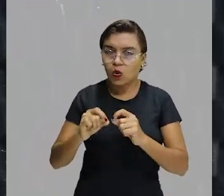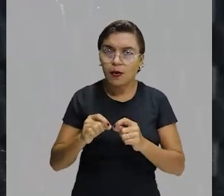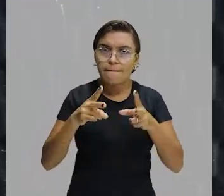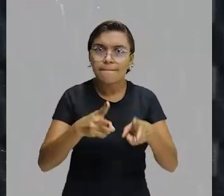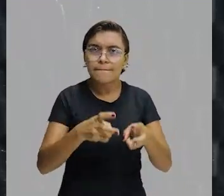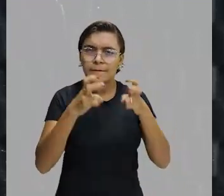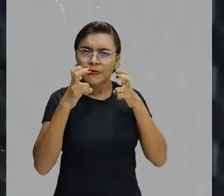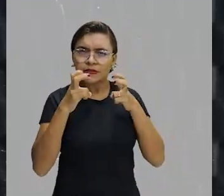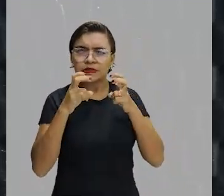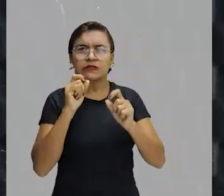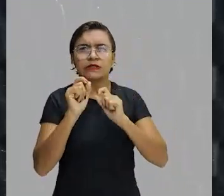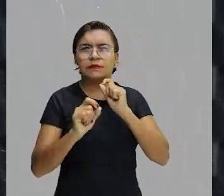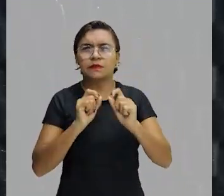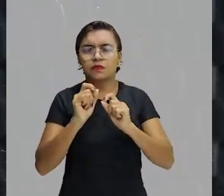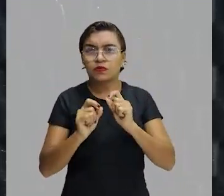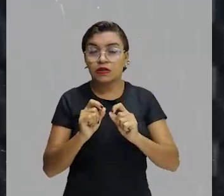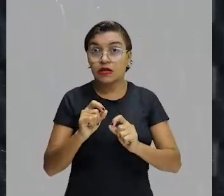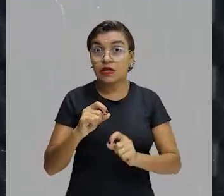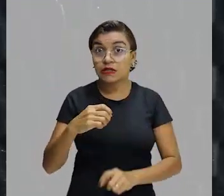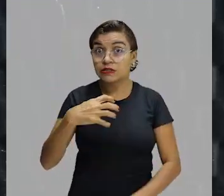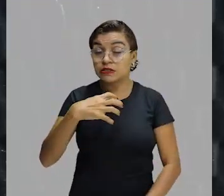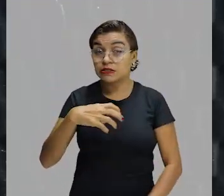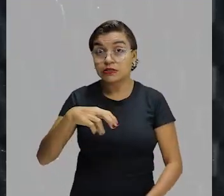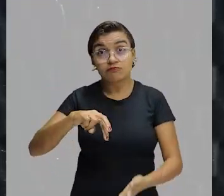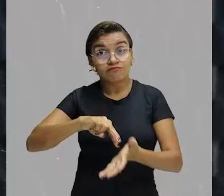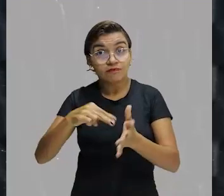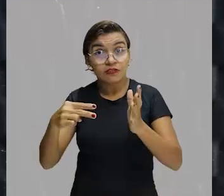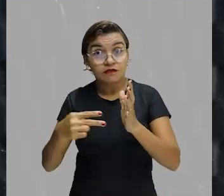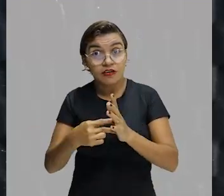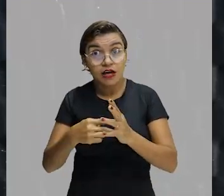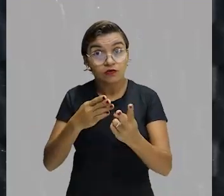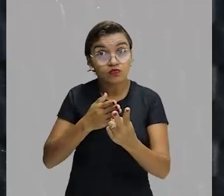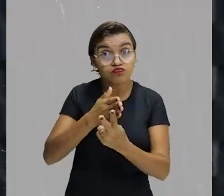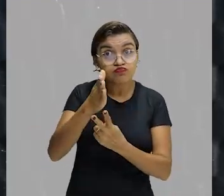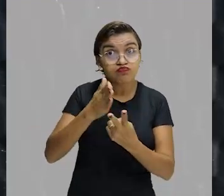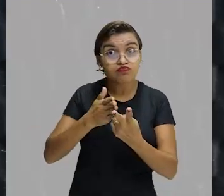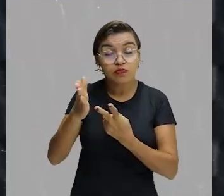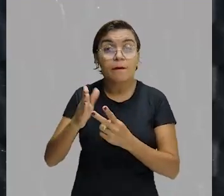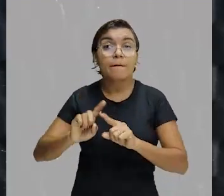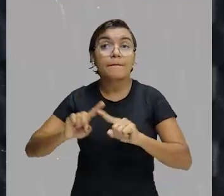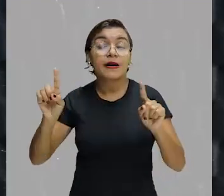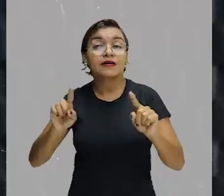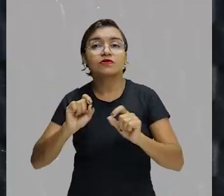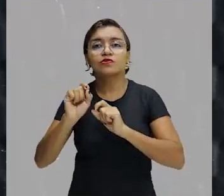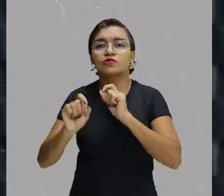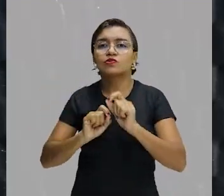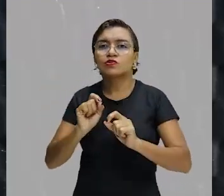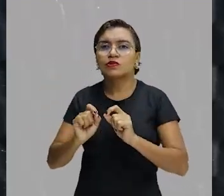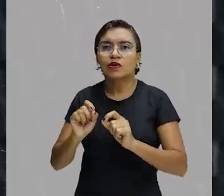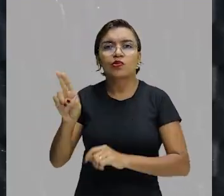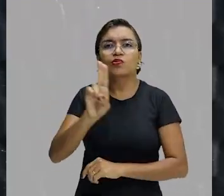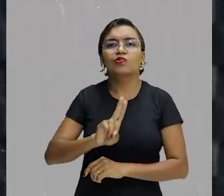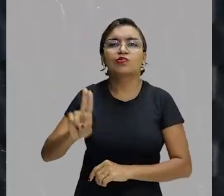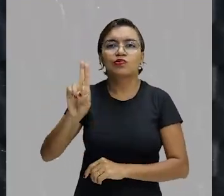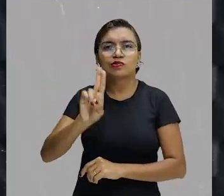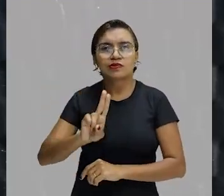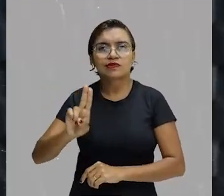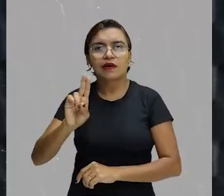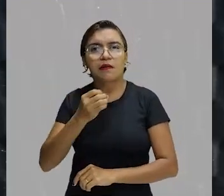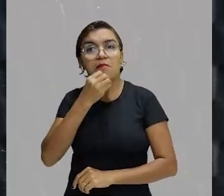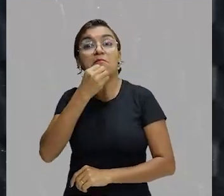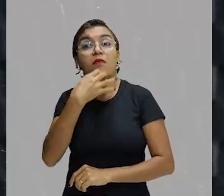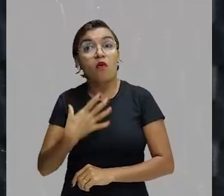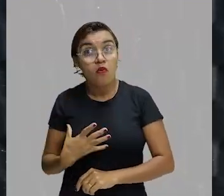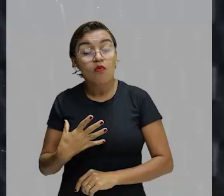leitor. Ela tem o duplo sentido, mas justamente para chamar a atenção do leitor. Então, nesse caso, ela foi utilizada de forma positiva